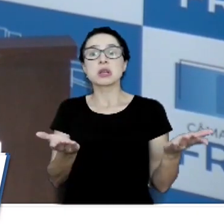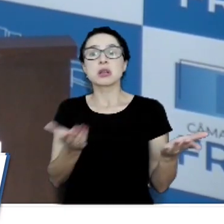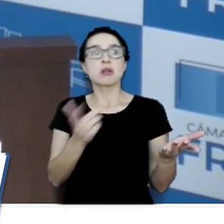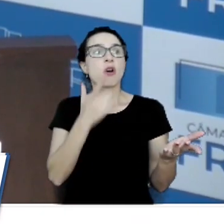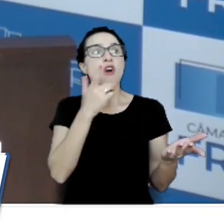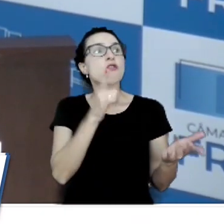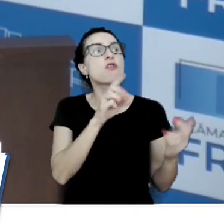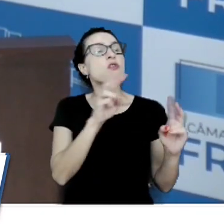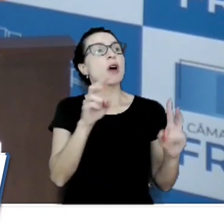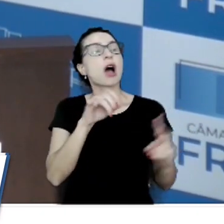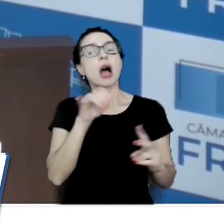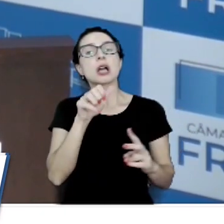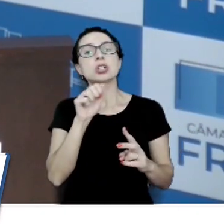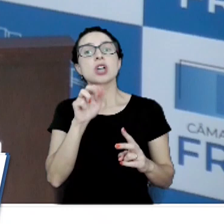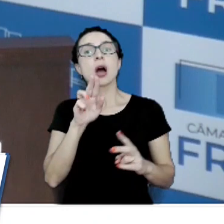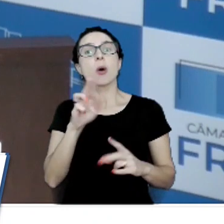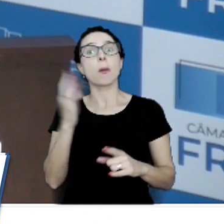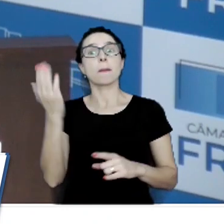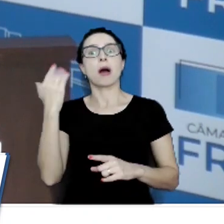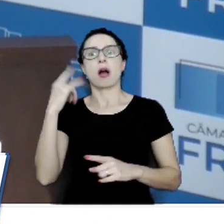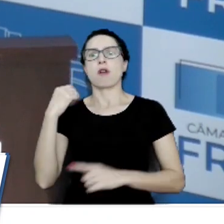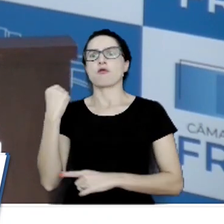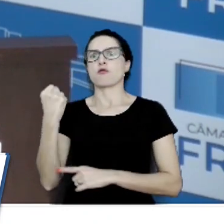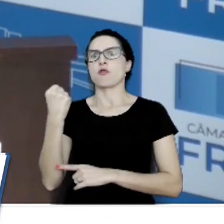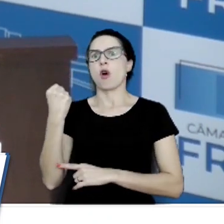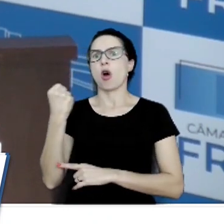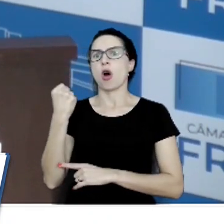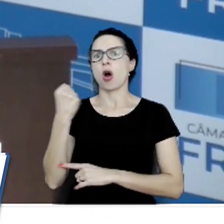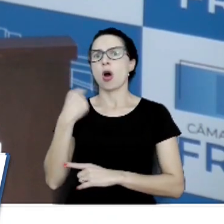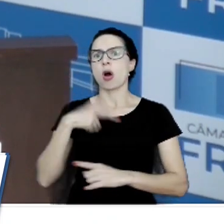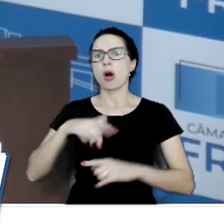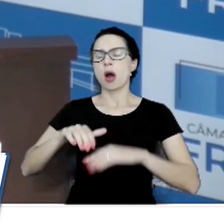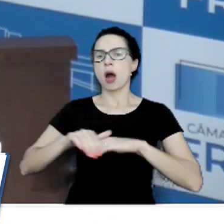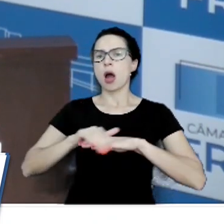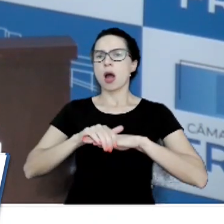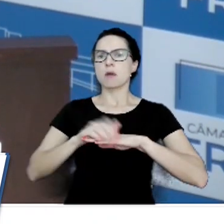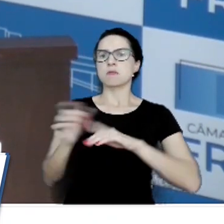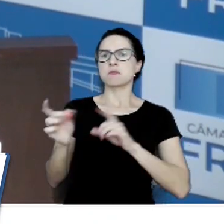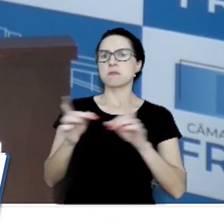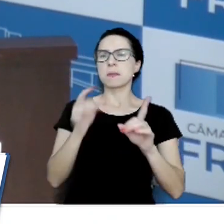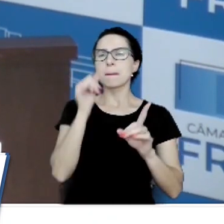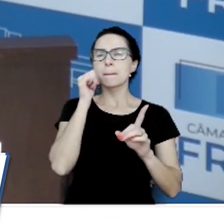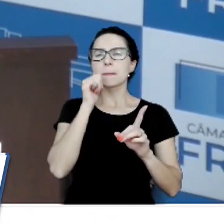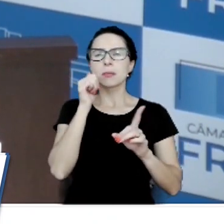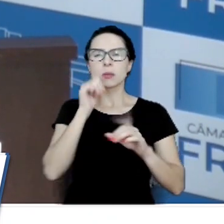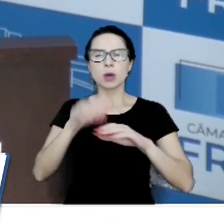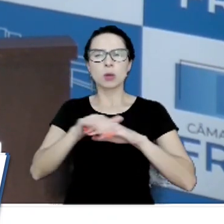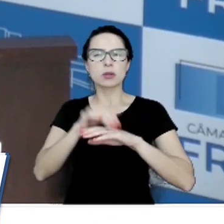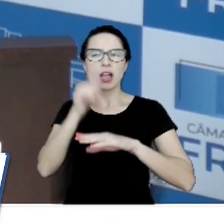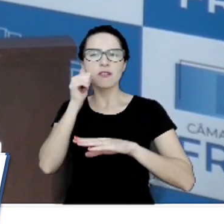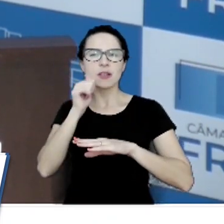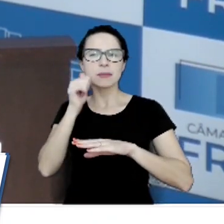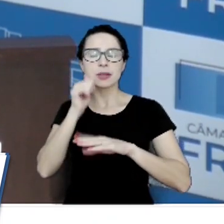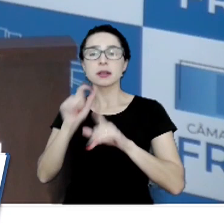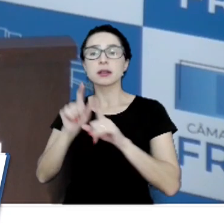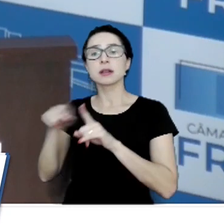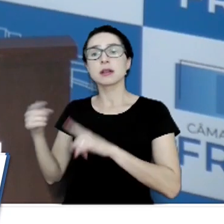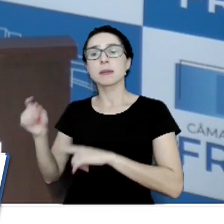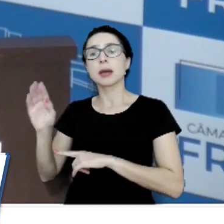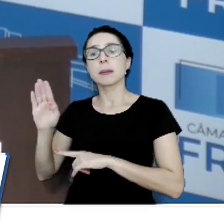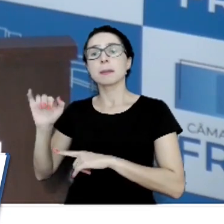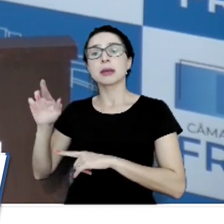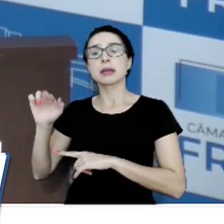Jaú com a força que foi do calçado feminino e também Birigui do